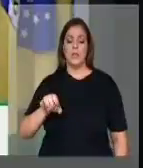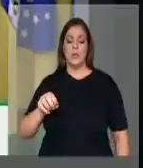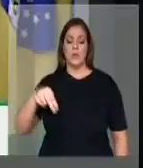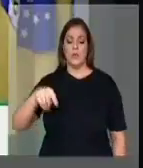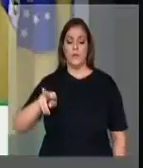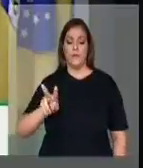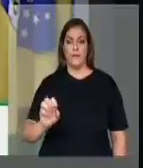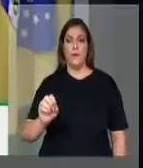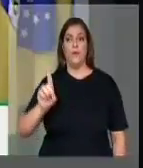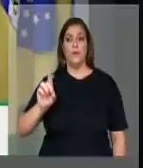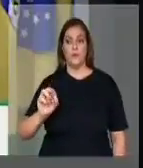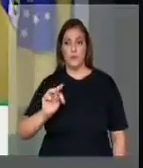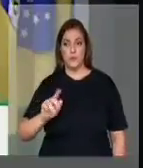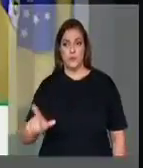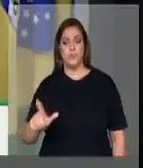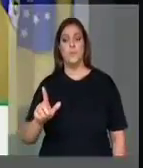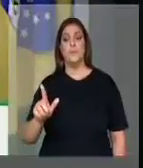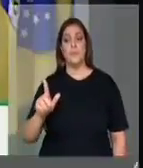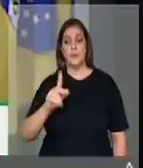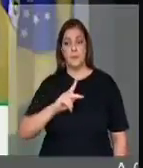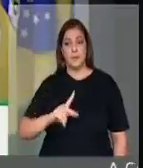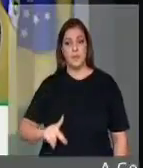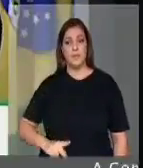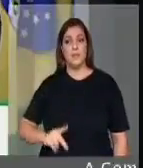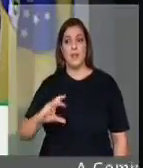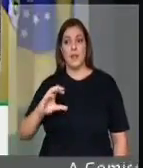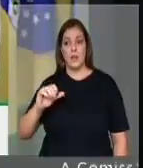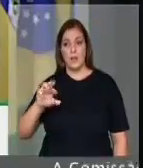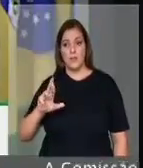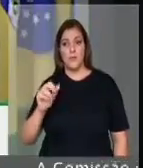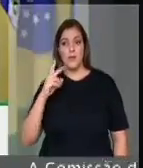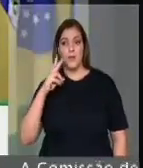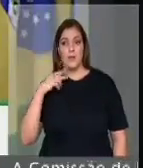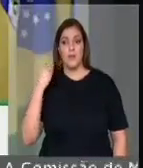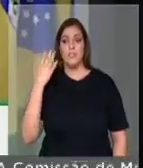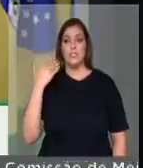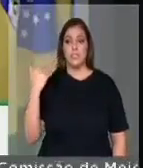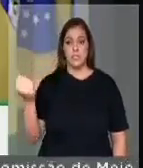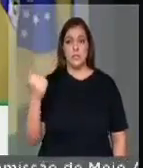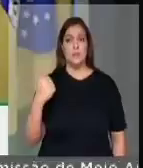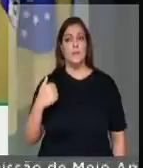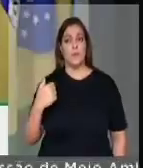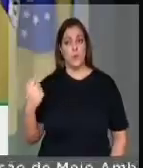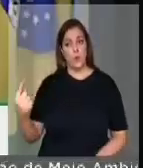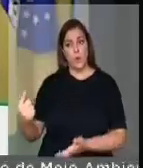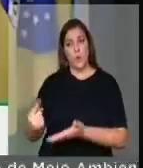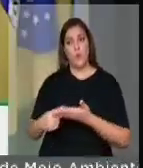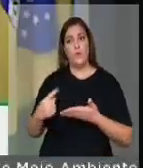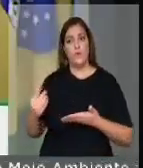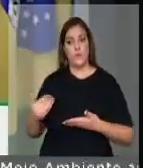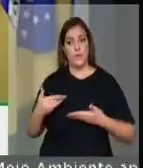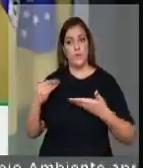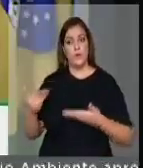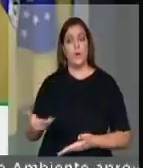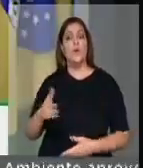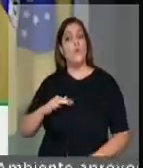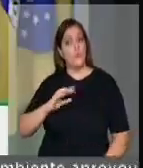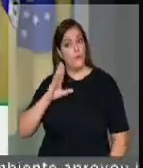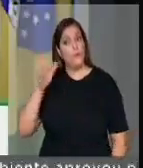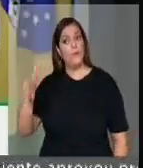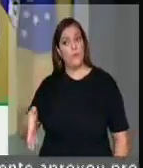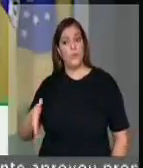presidente da Câmara, o nosso amigo Jô, que é o presidente da Câmara, nos convidou, estivemos lá, uma feira